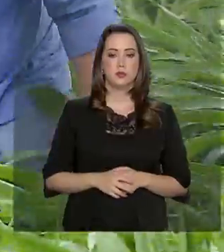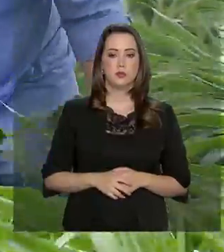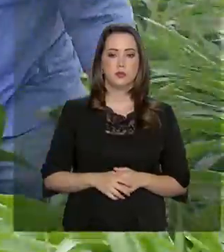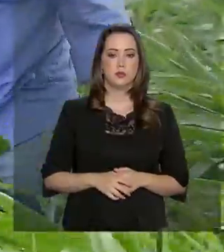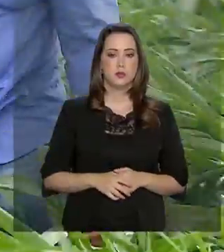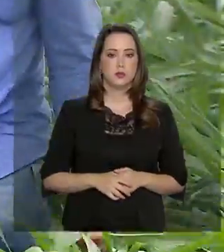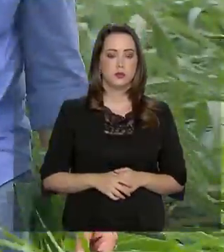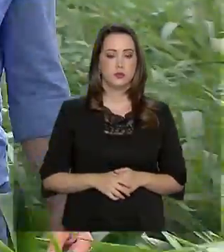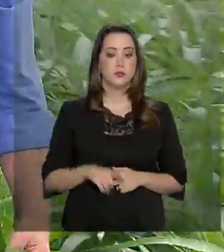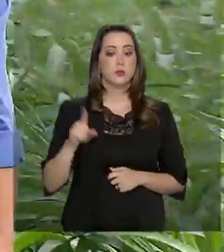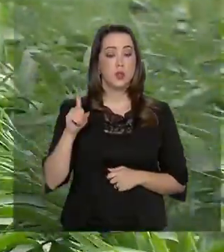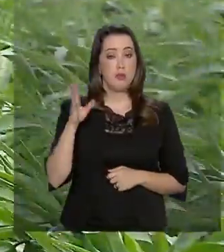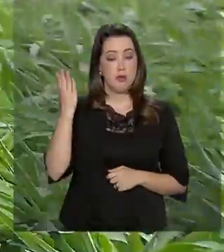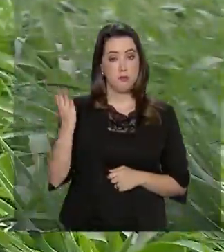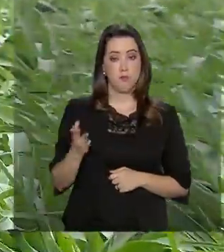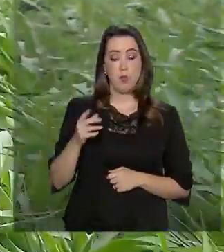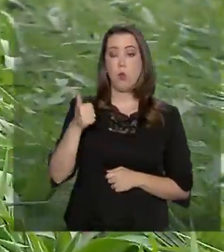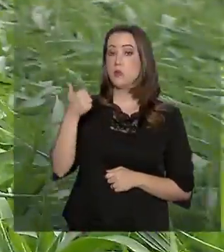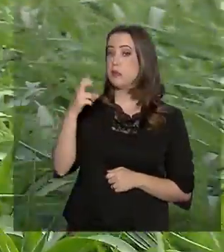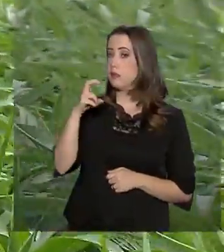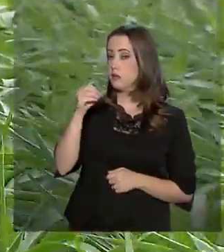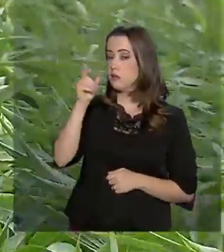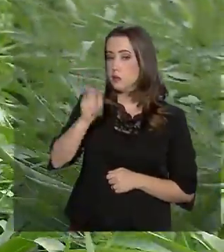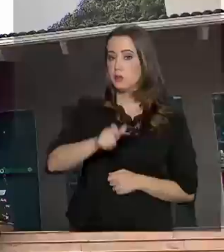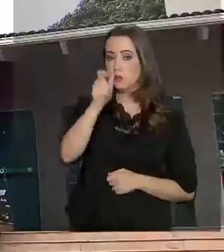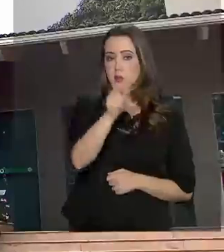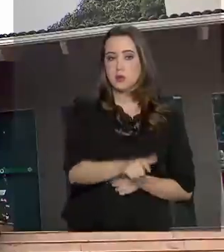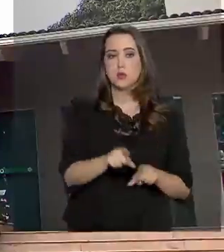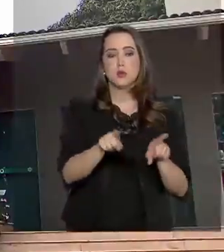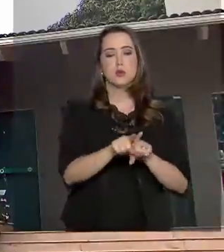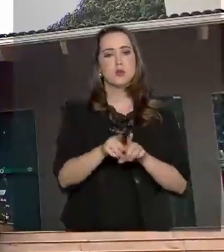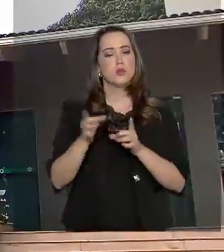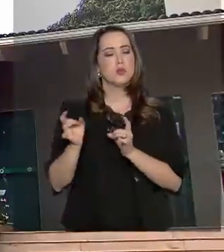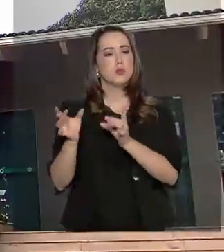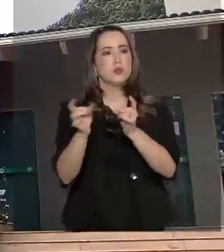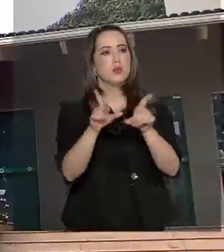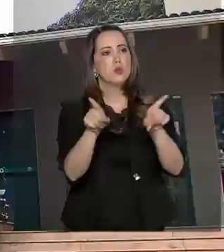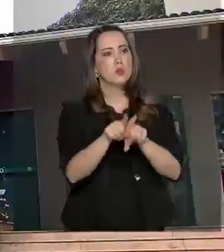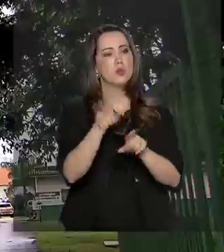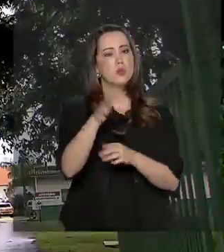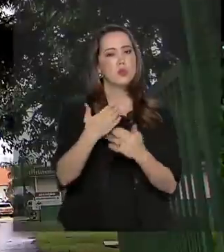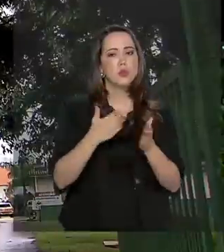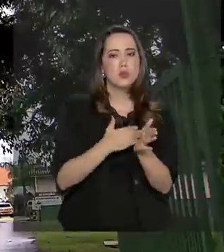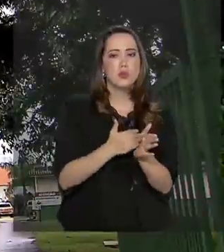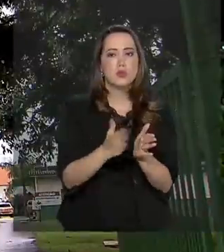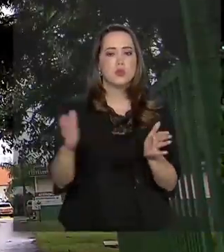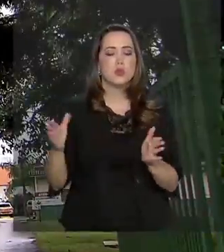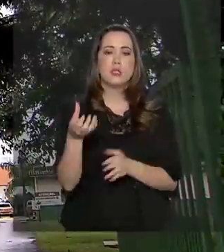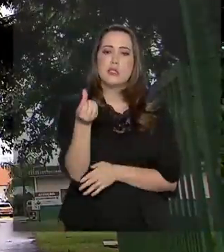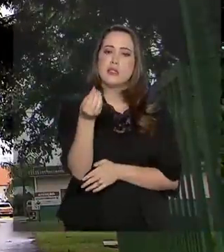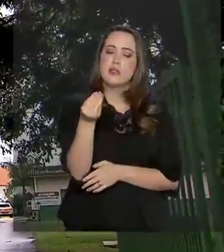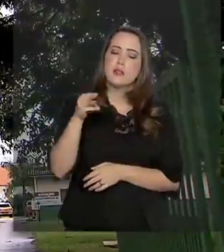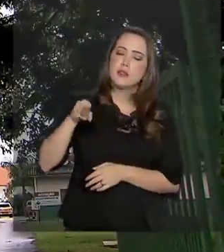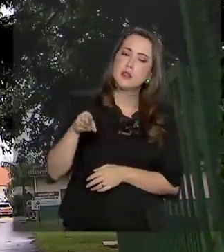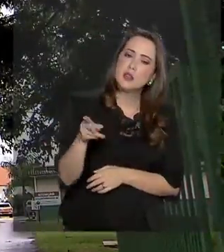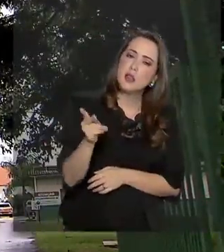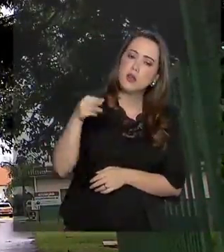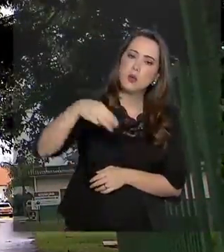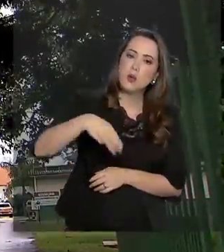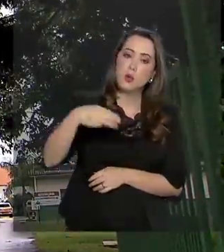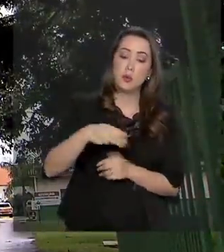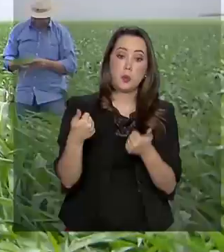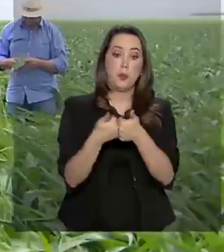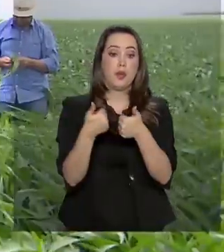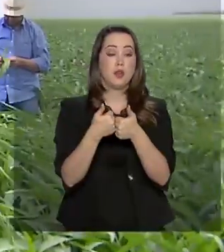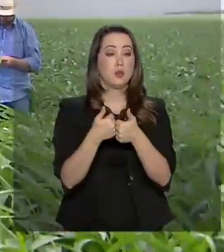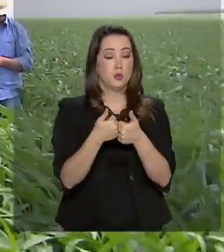Carlos é um dos 150 agricultores de uma cooperativa que fica a cerca de 60 quilômetros do centro de